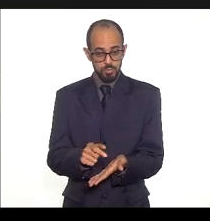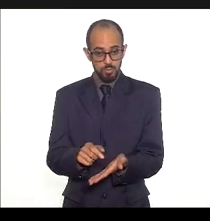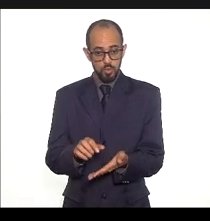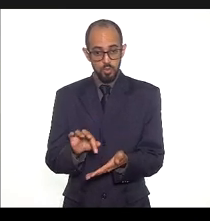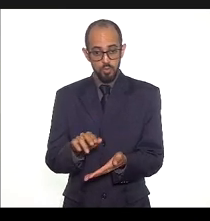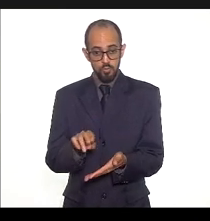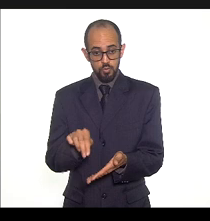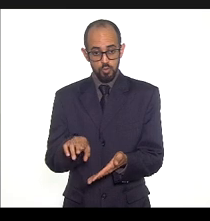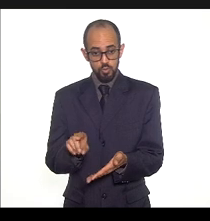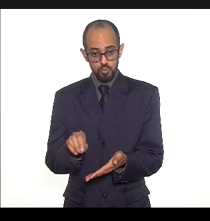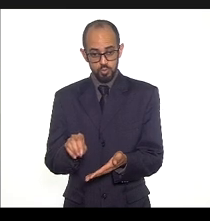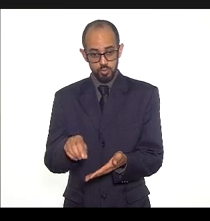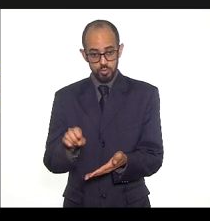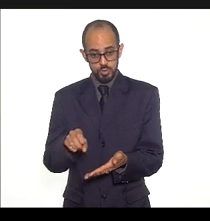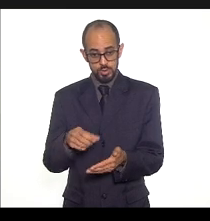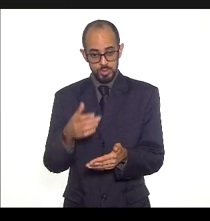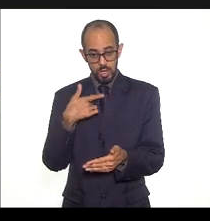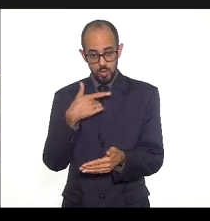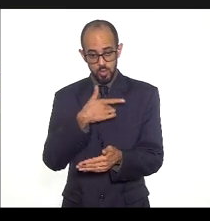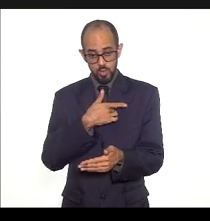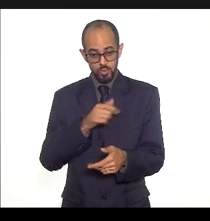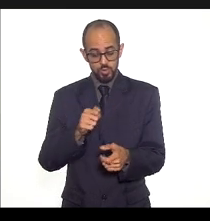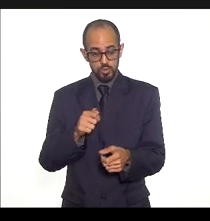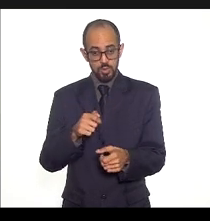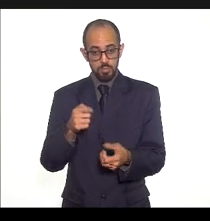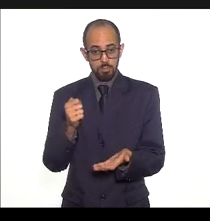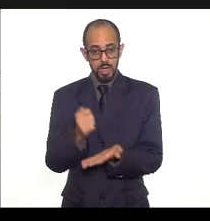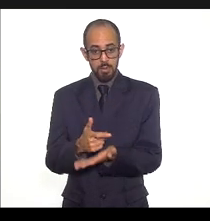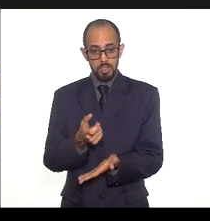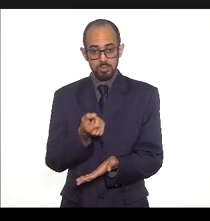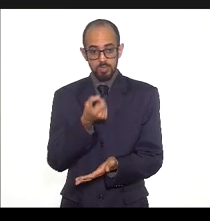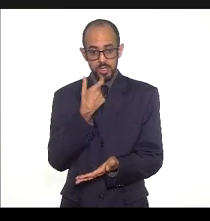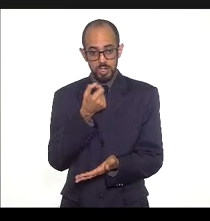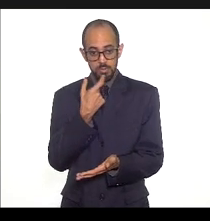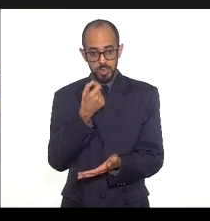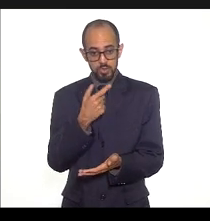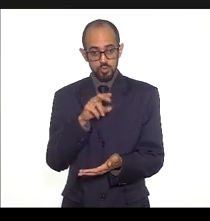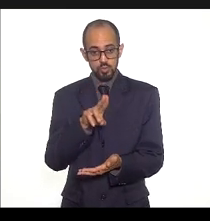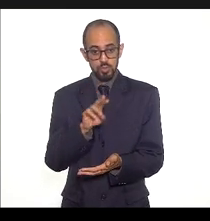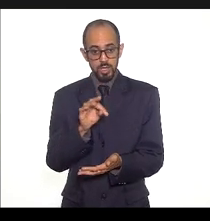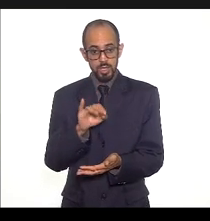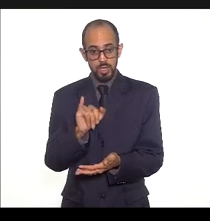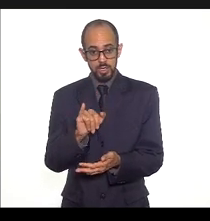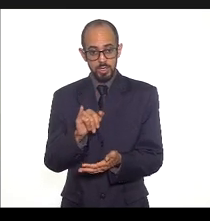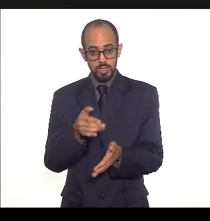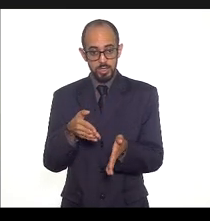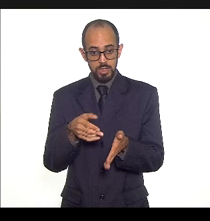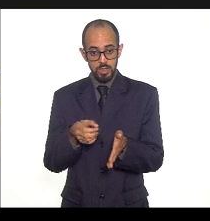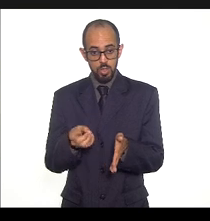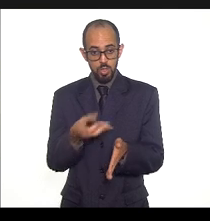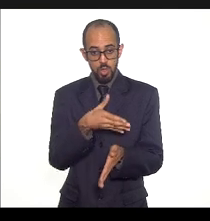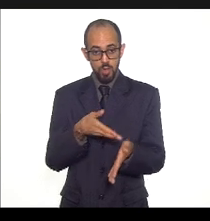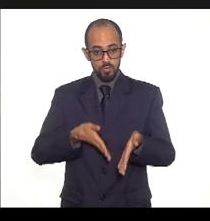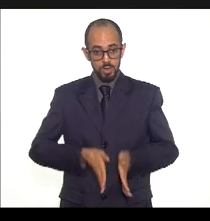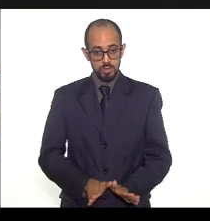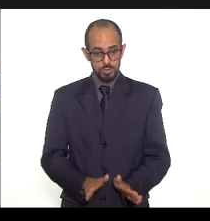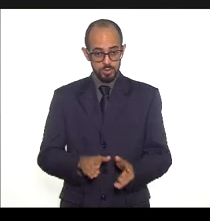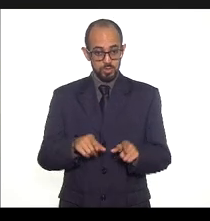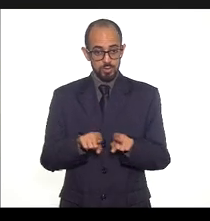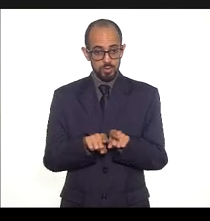pagamento de medicamentos, pagamentos de UTI neonatal, organizações sociais de saúde,